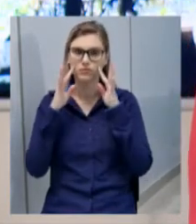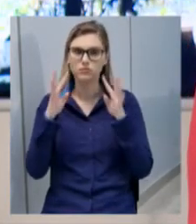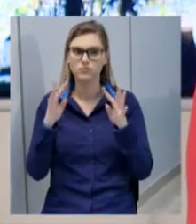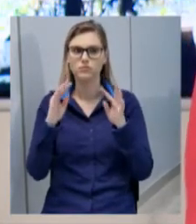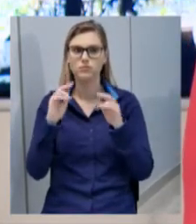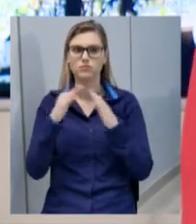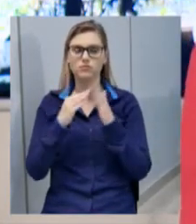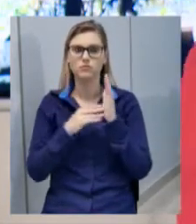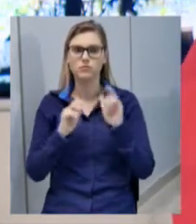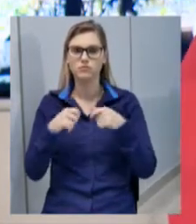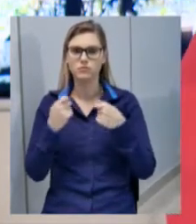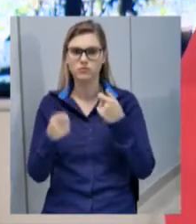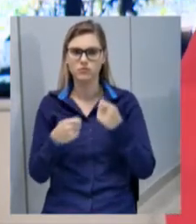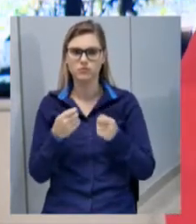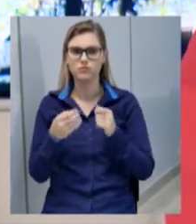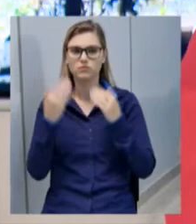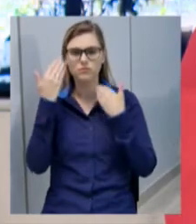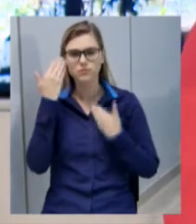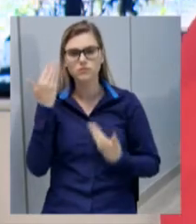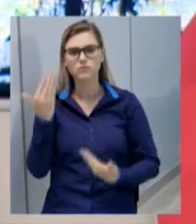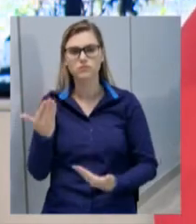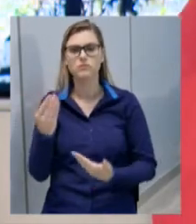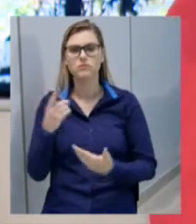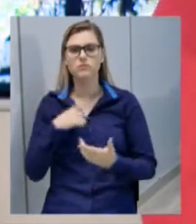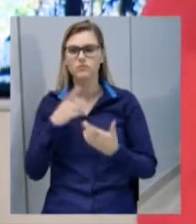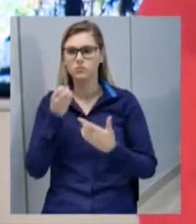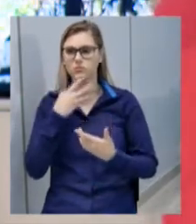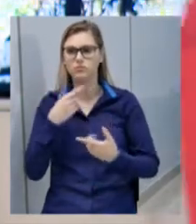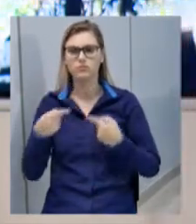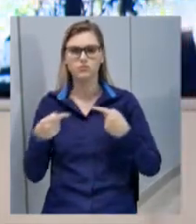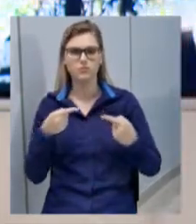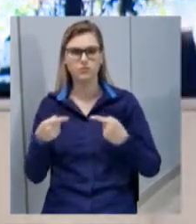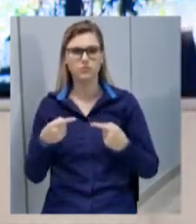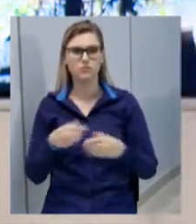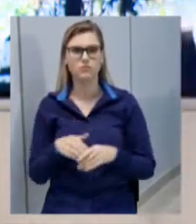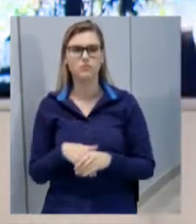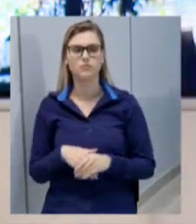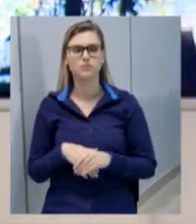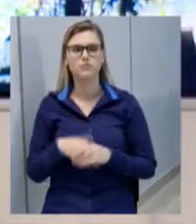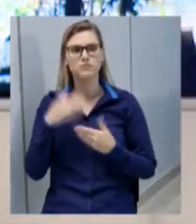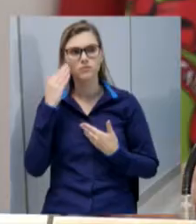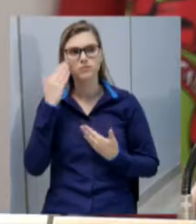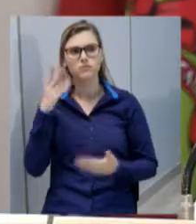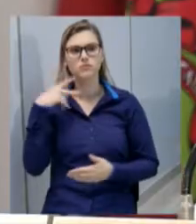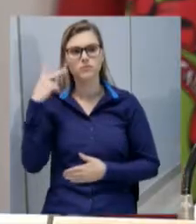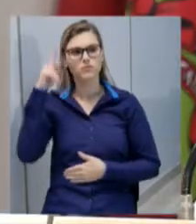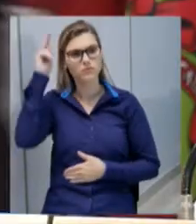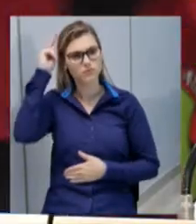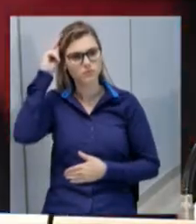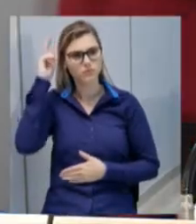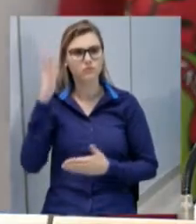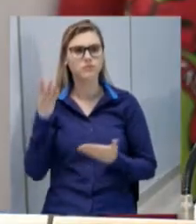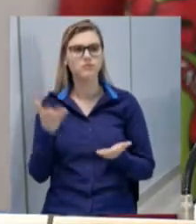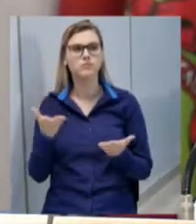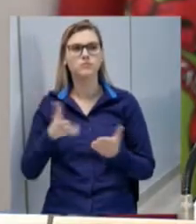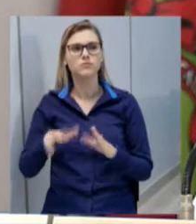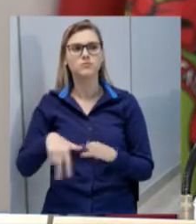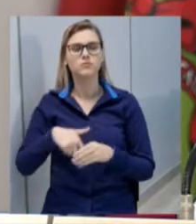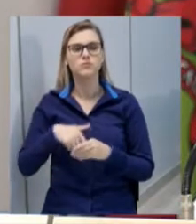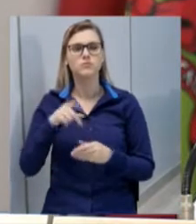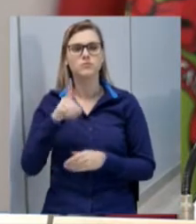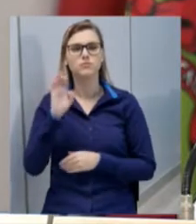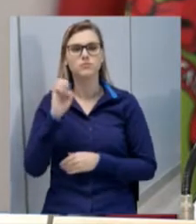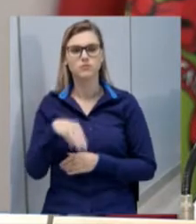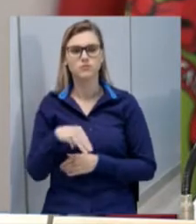agradeço e tenhamos uma boa sessão. Agradeço a vereadora Cátia. Passa a palavra à bancada do DEM.